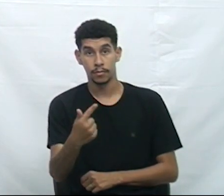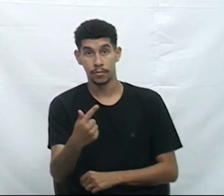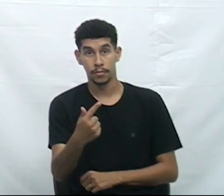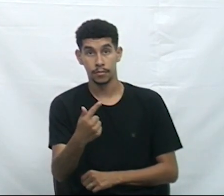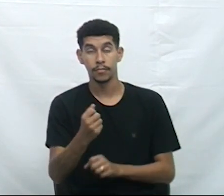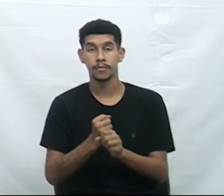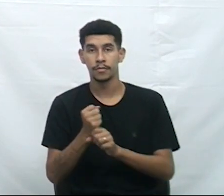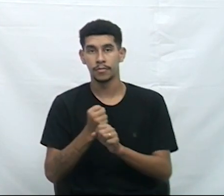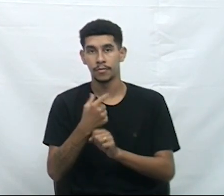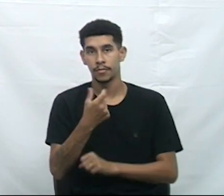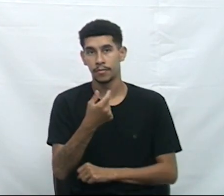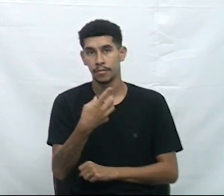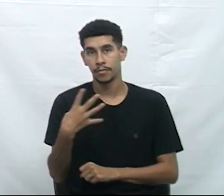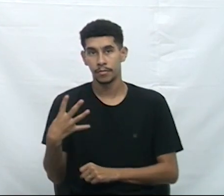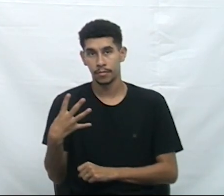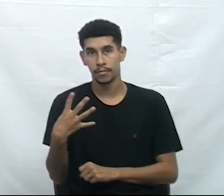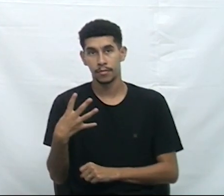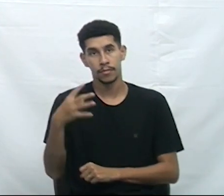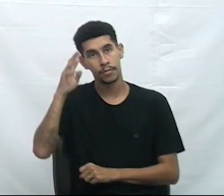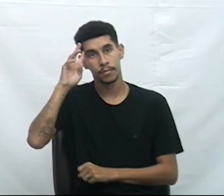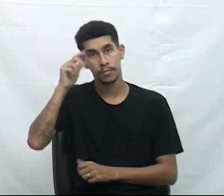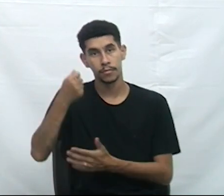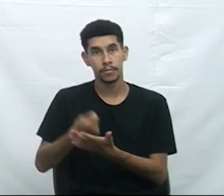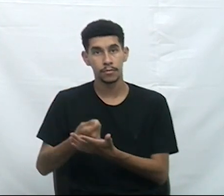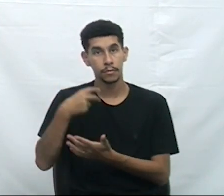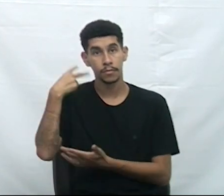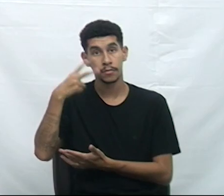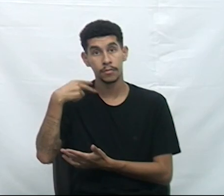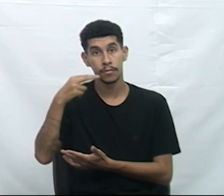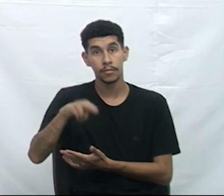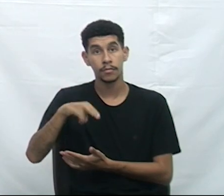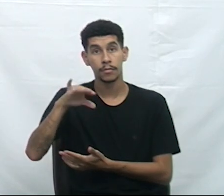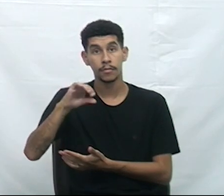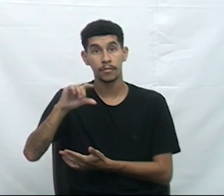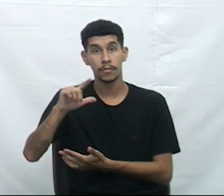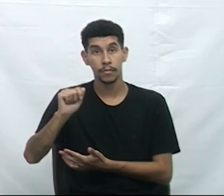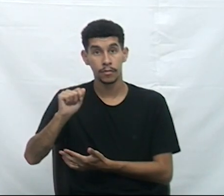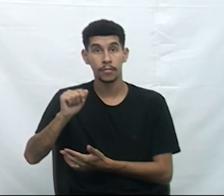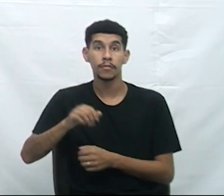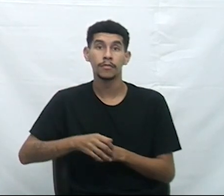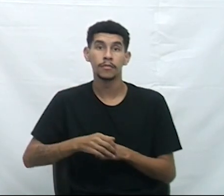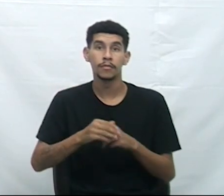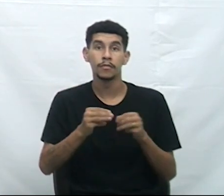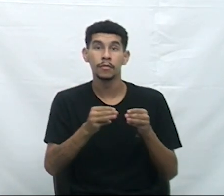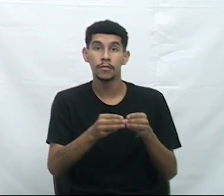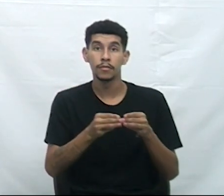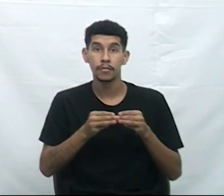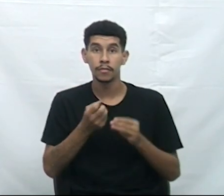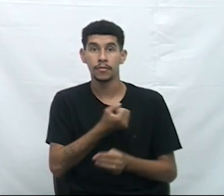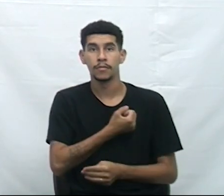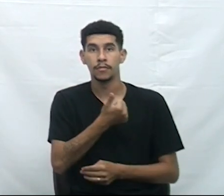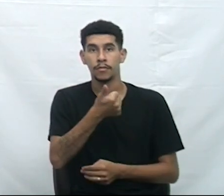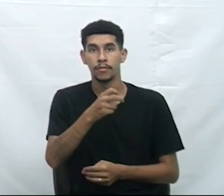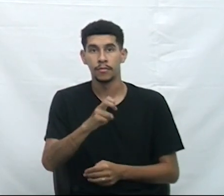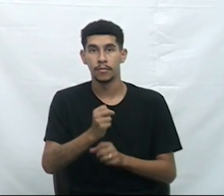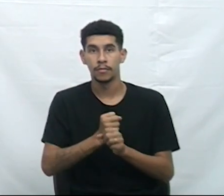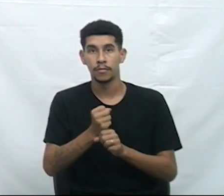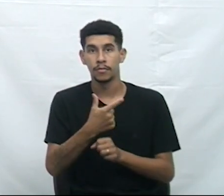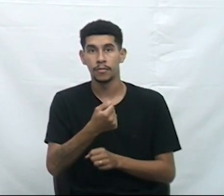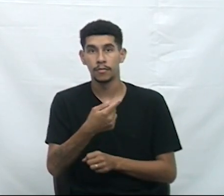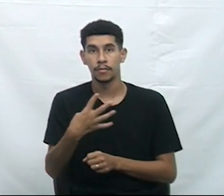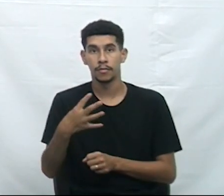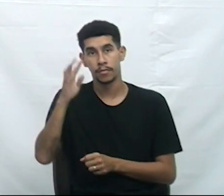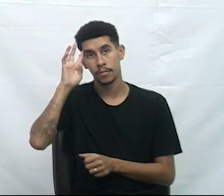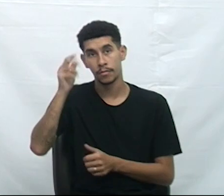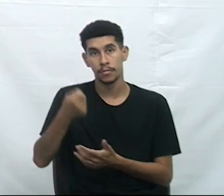2024, de autoria do vereador Nicola Martins. Moção número 15 de 2024, de